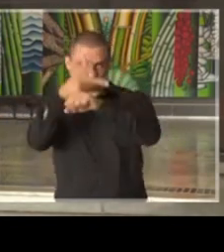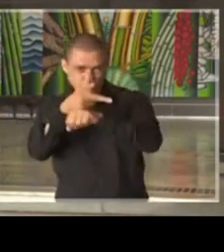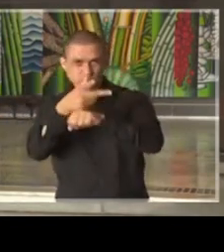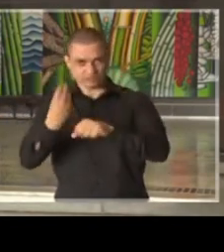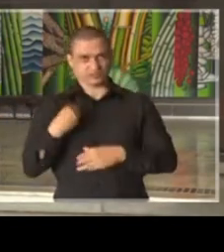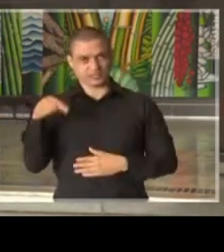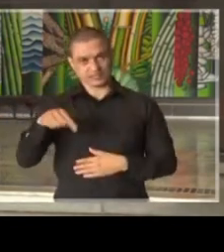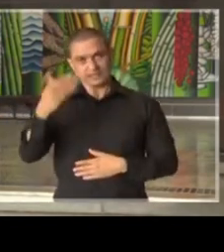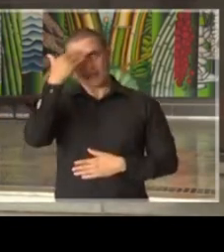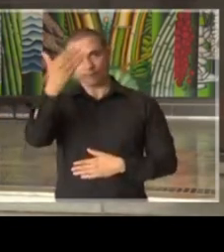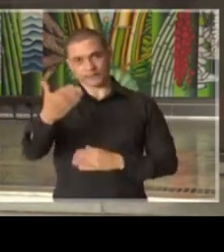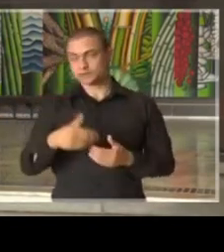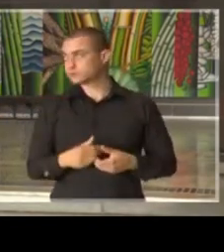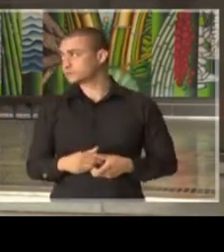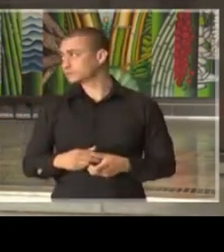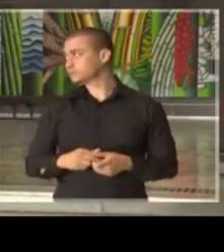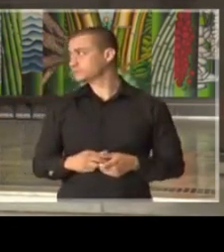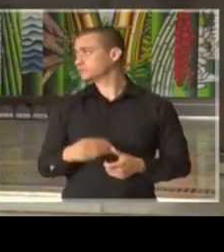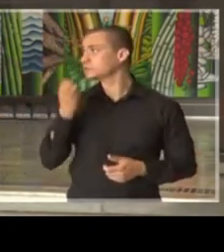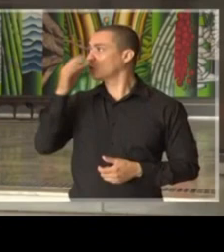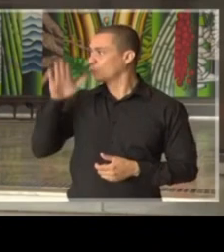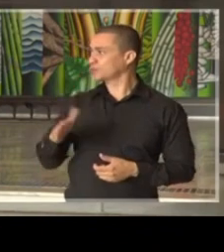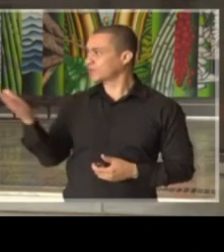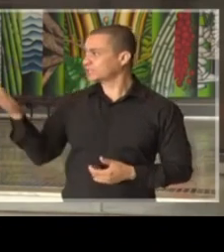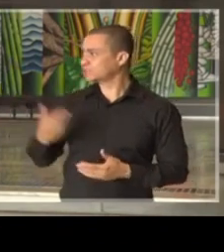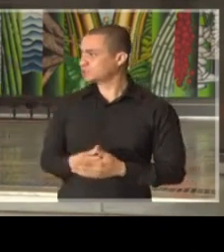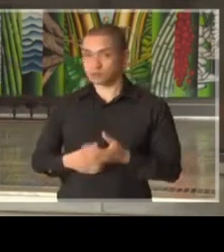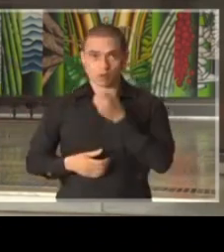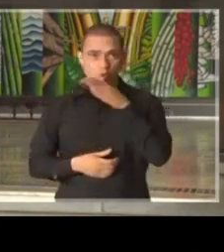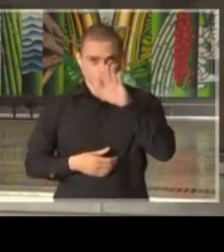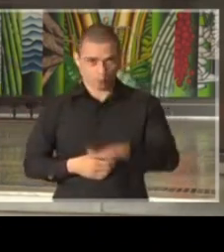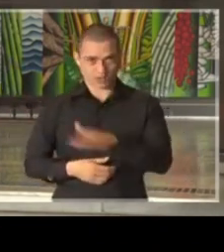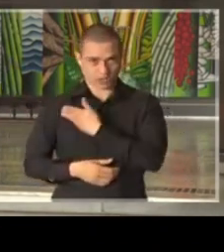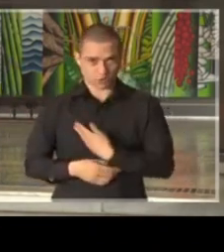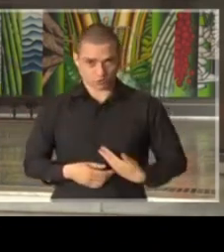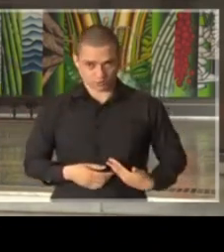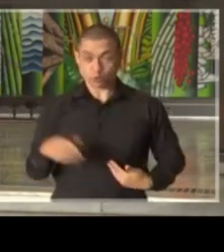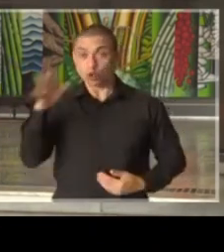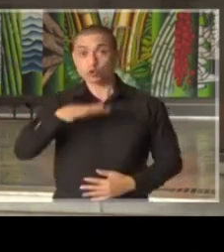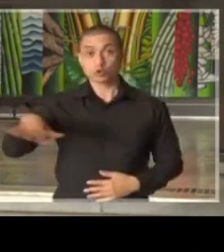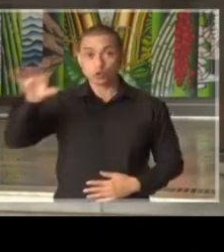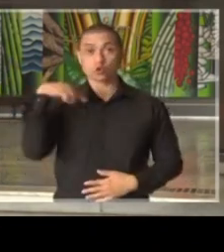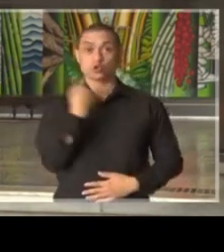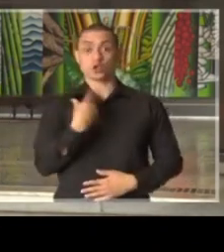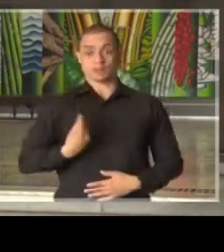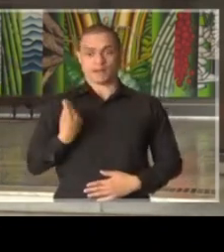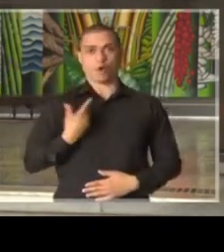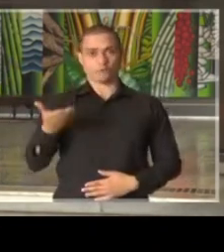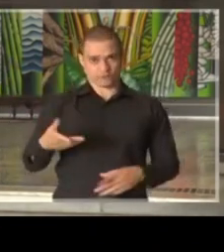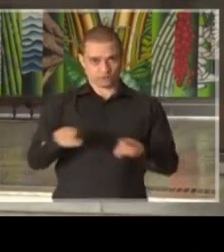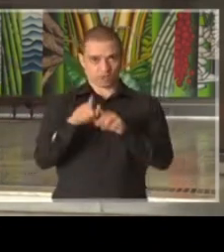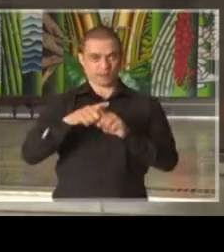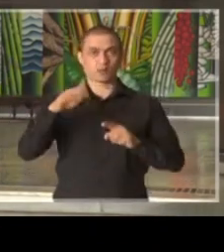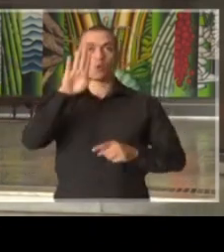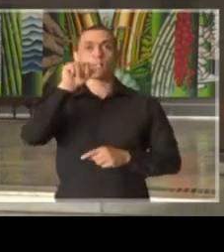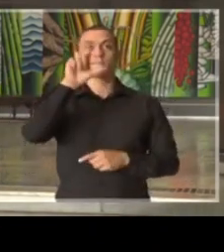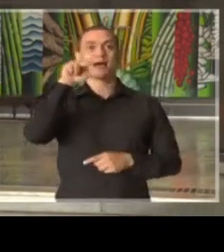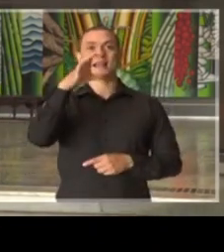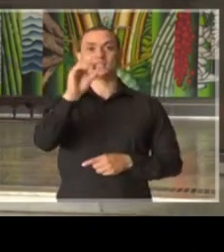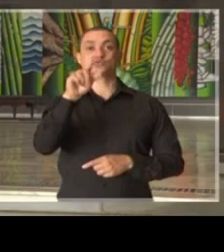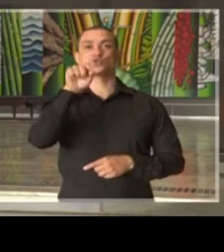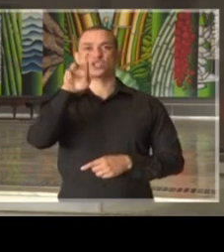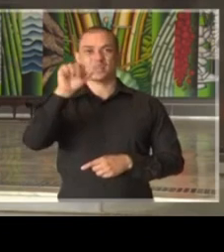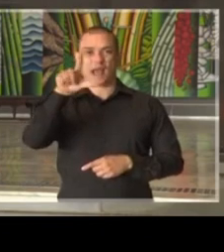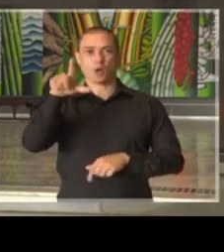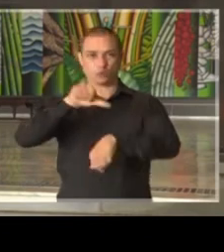aqui estão também. Beatriz, boa tarde, sua pergunta, por favor. Boa tarde, governador, a todos, nós estamos ao vivo para o Balanço Geral neste momento, minha pergunta